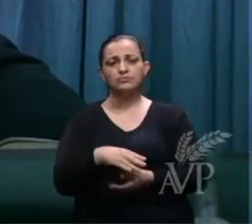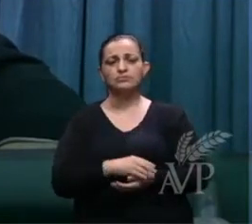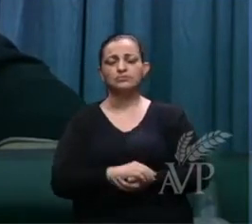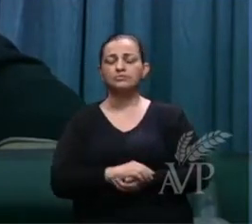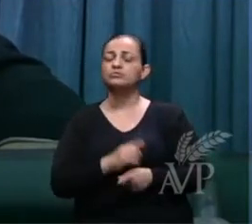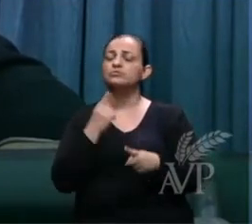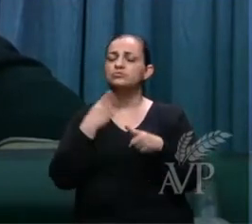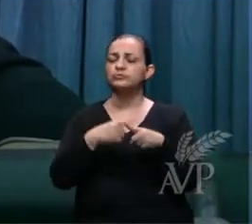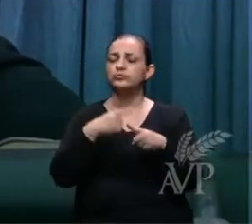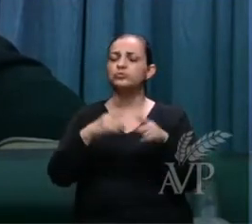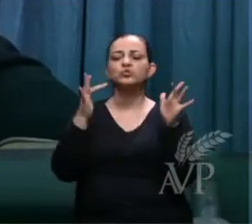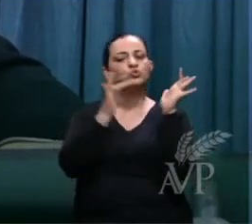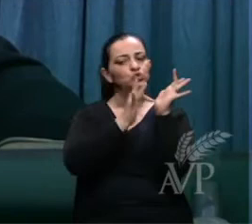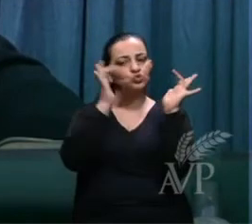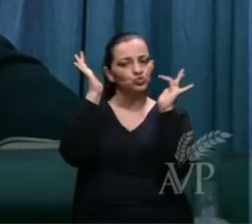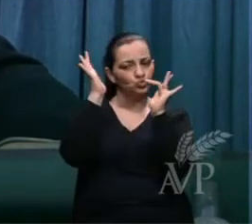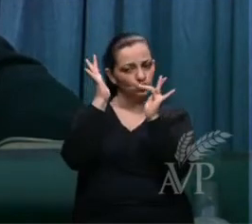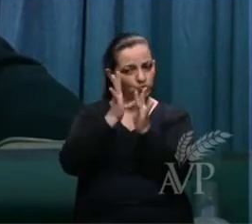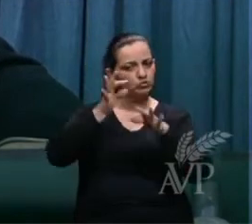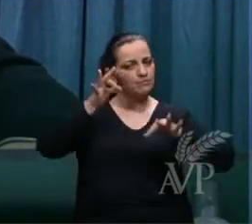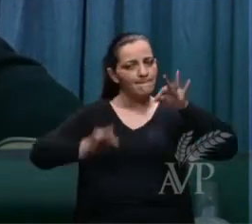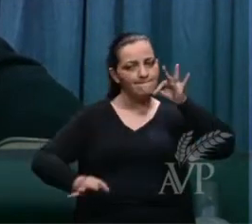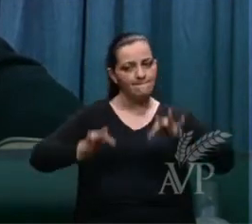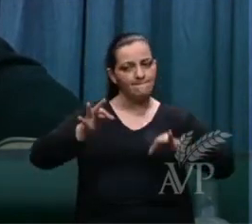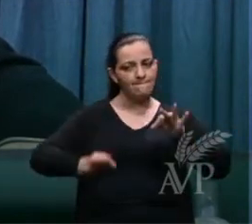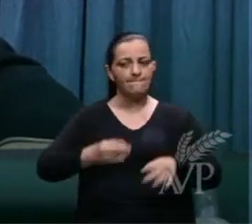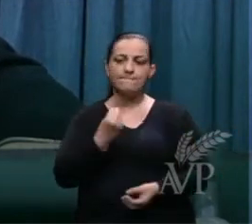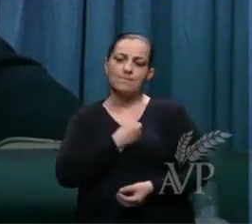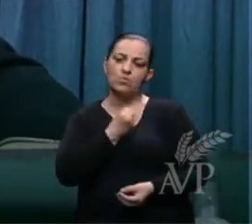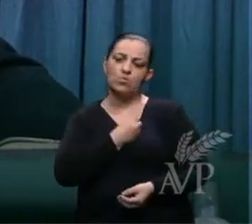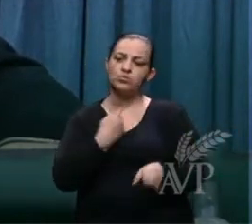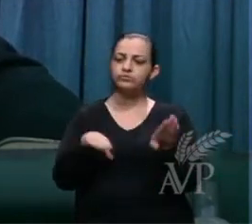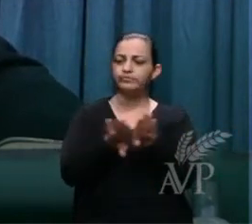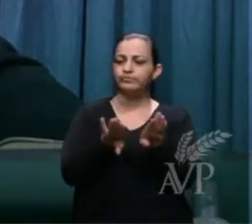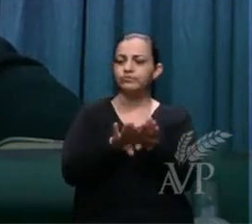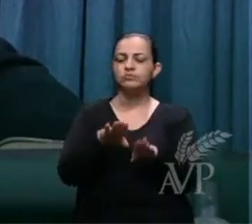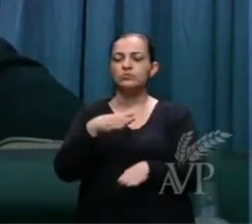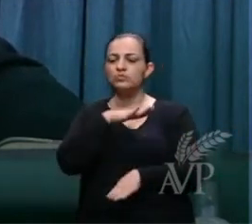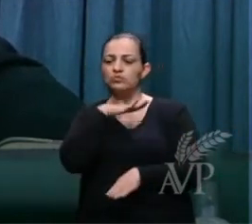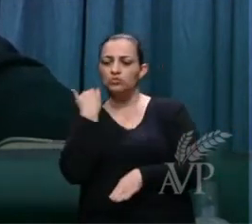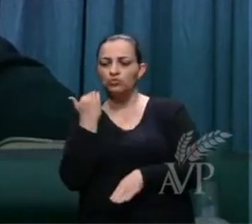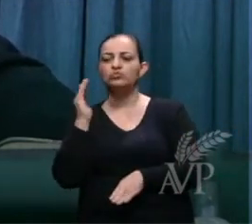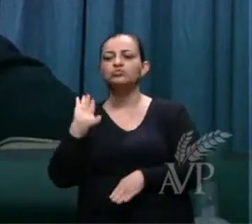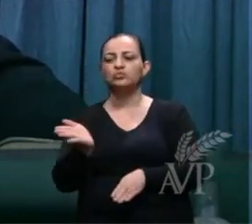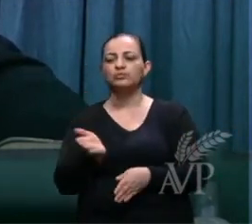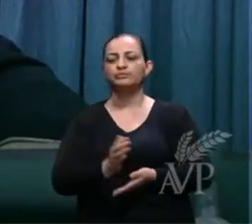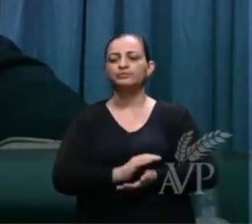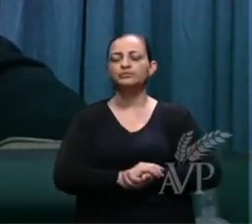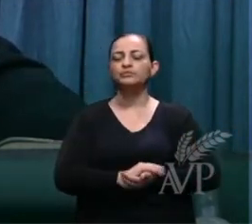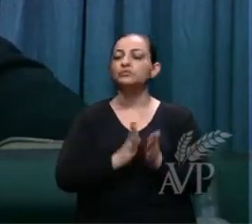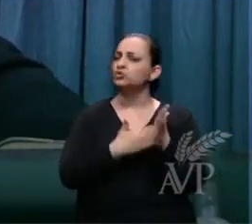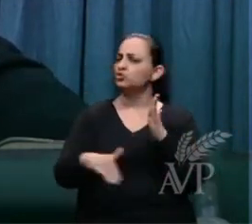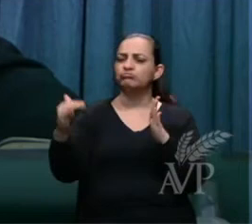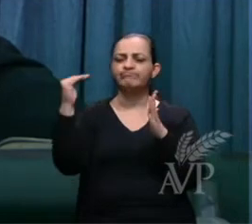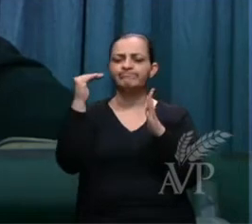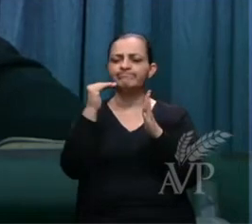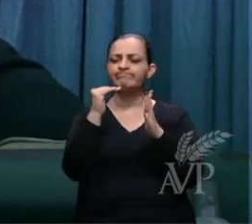porque Jesus julgará tanto os vivos quanto os mortos. Todos